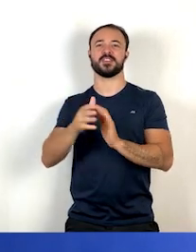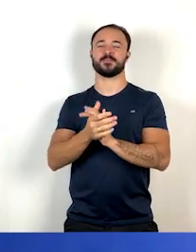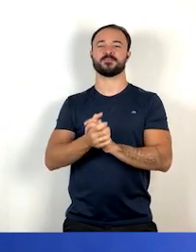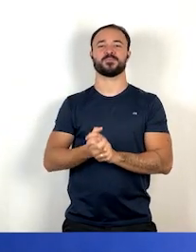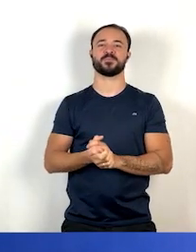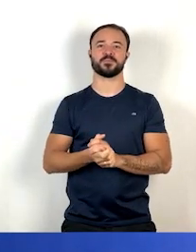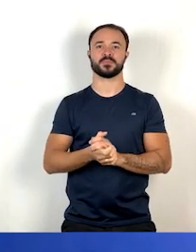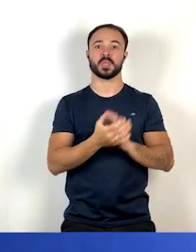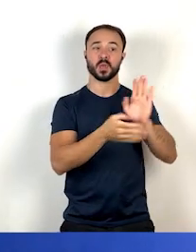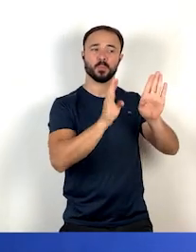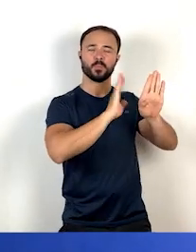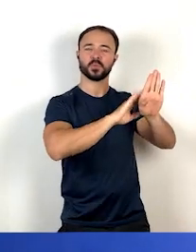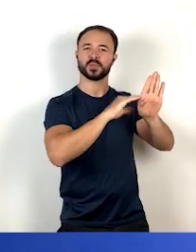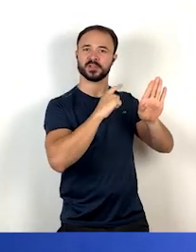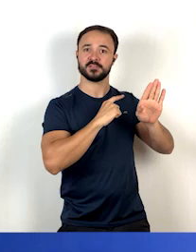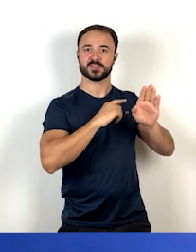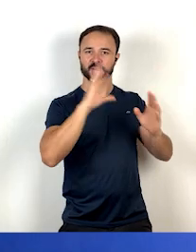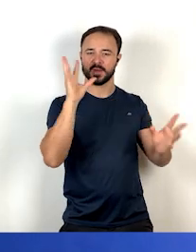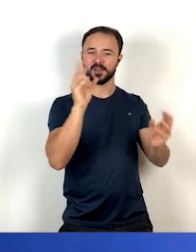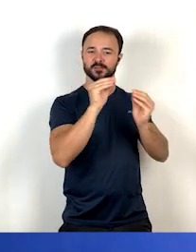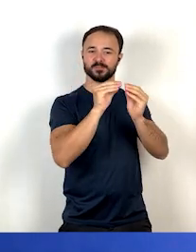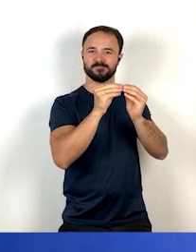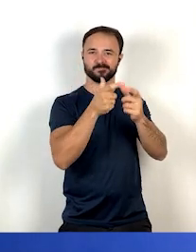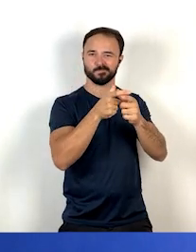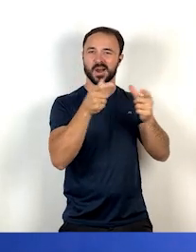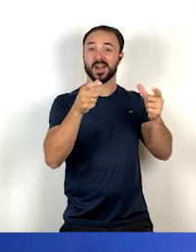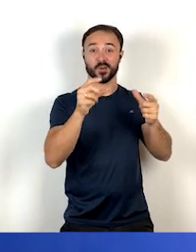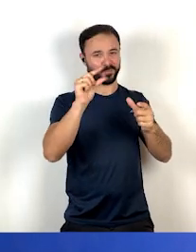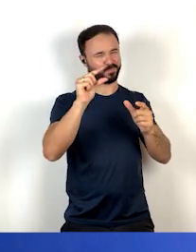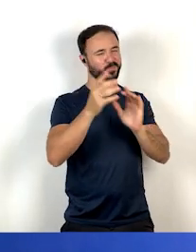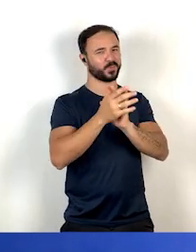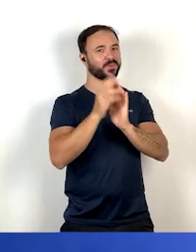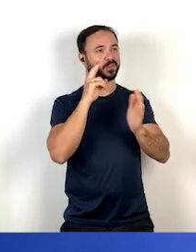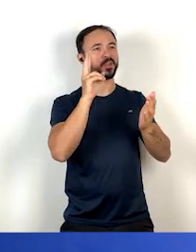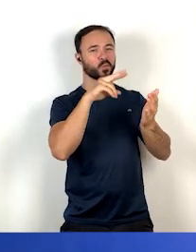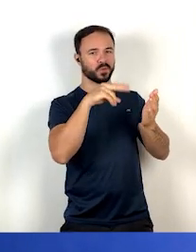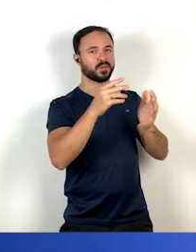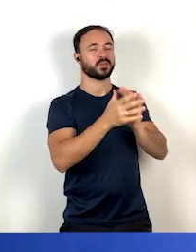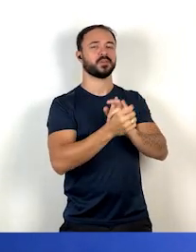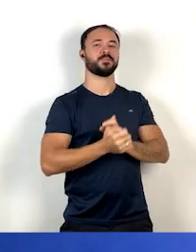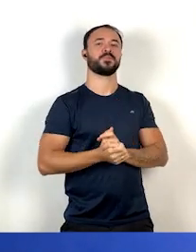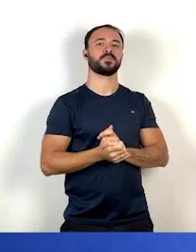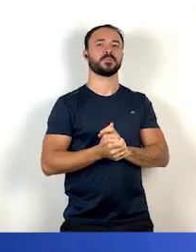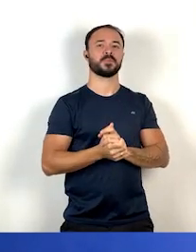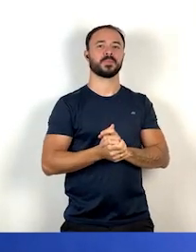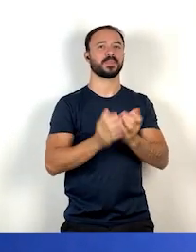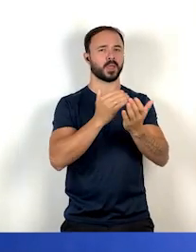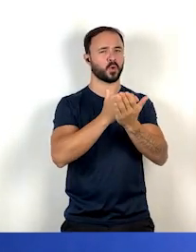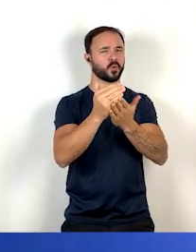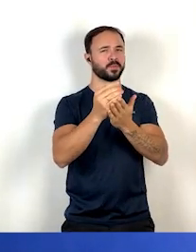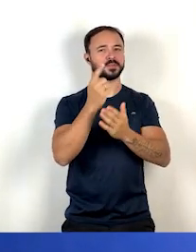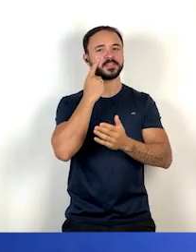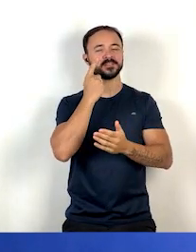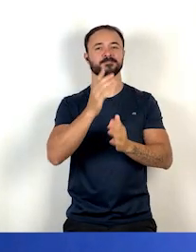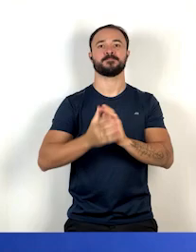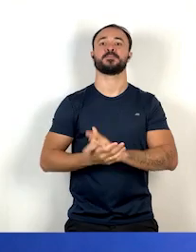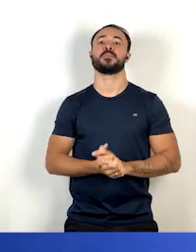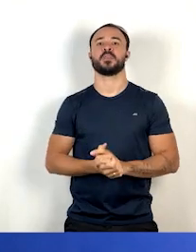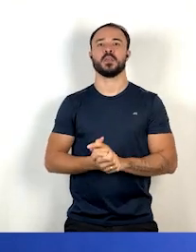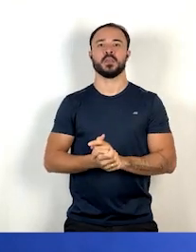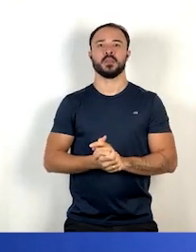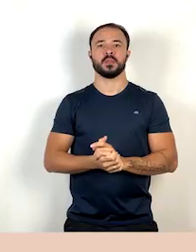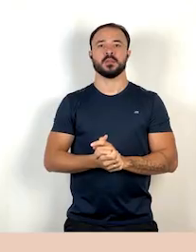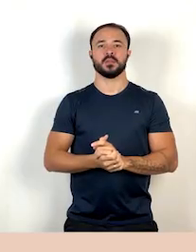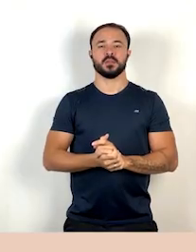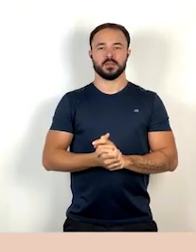Aqui na parte de trás, tem um resumo um pouco maior do que aquele que eu li agora há pouco. Vamos começar a